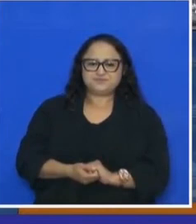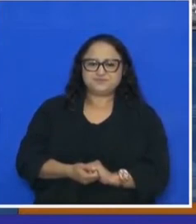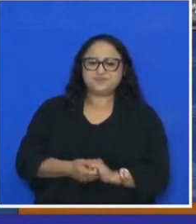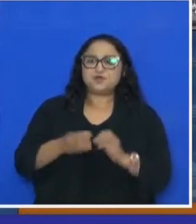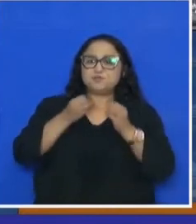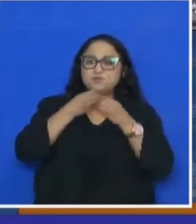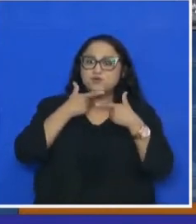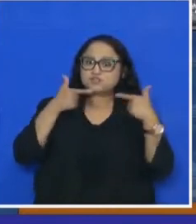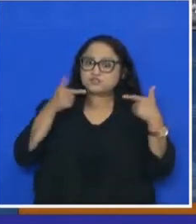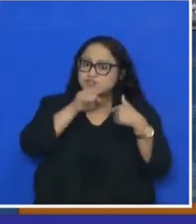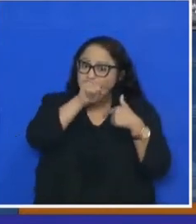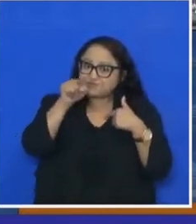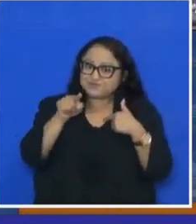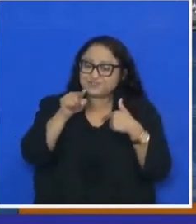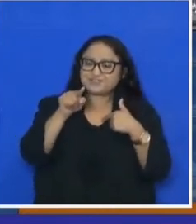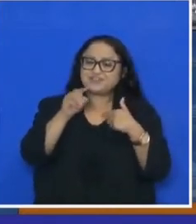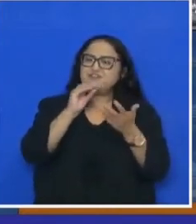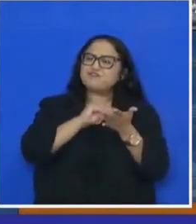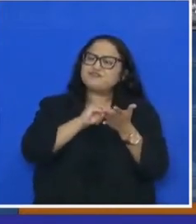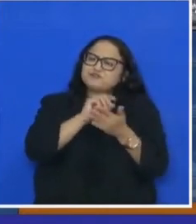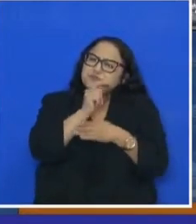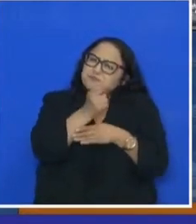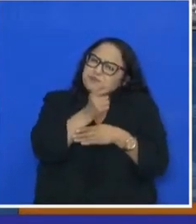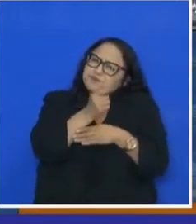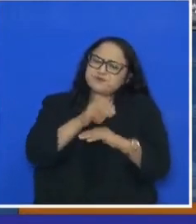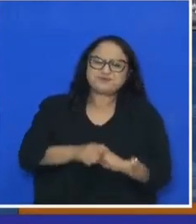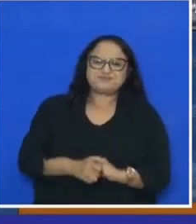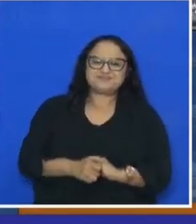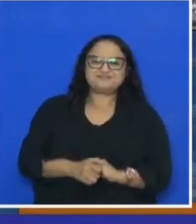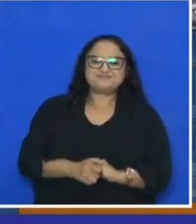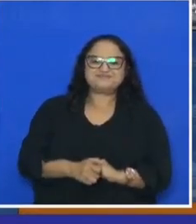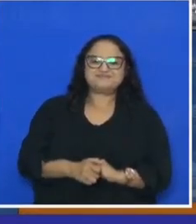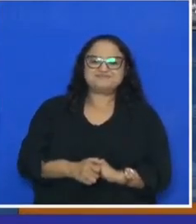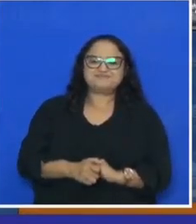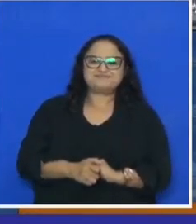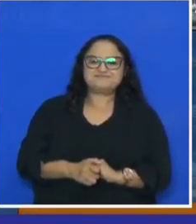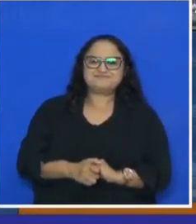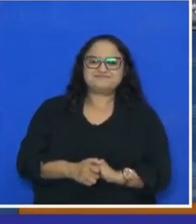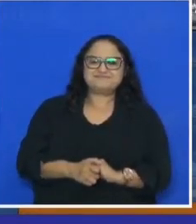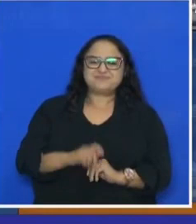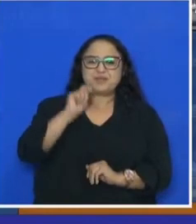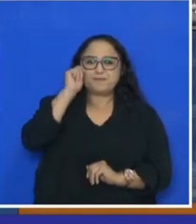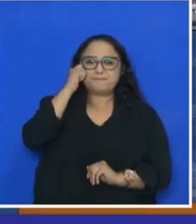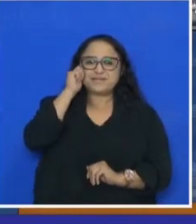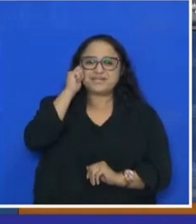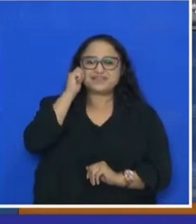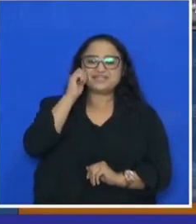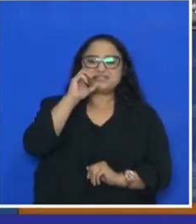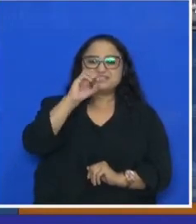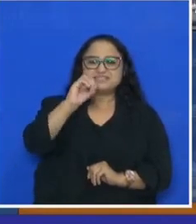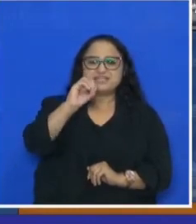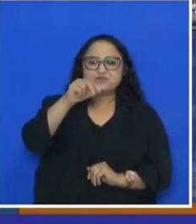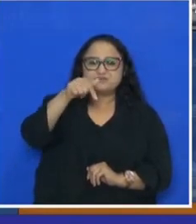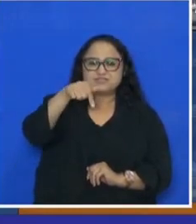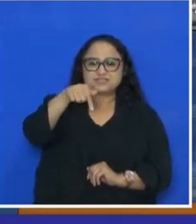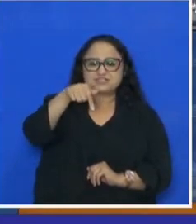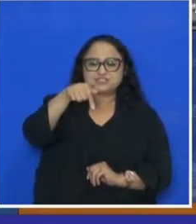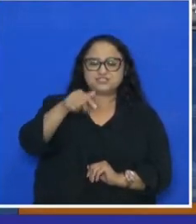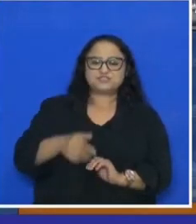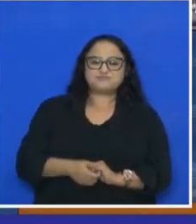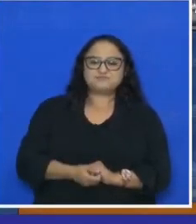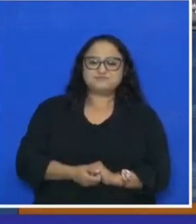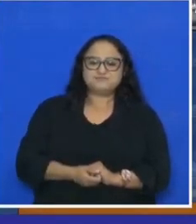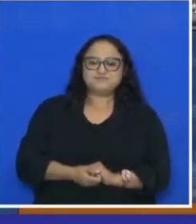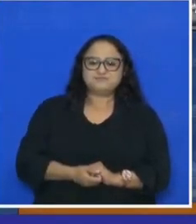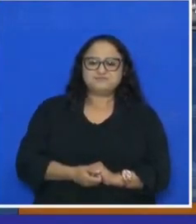Boa sorte para você. Falta pouco, mais uma bola chegando. Preta, 0,7. Bola preta,